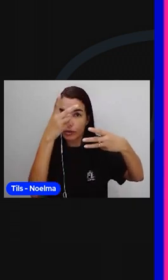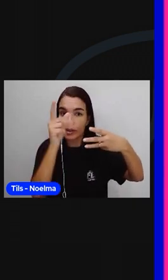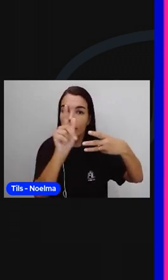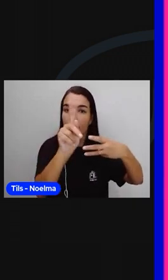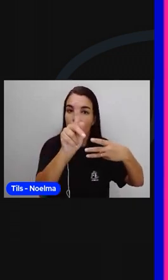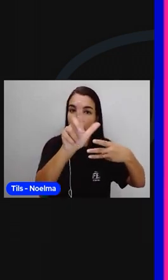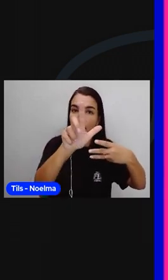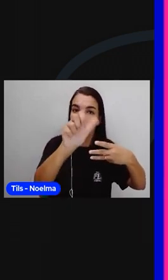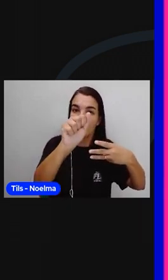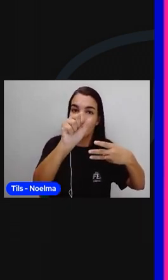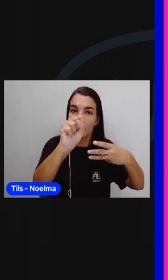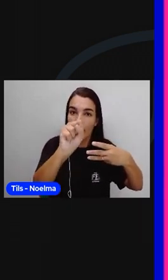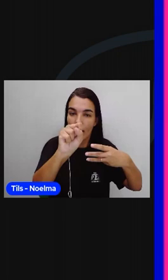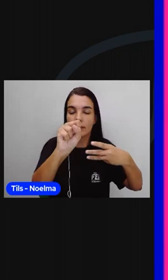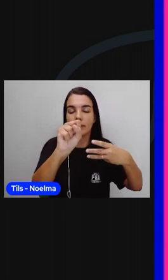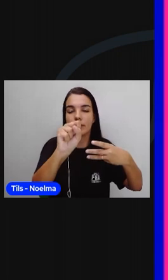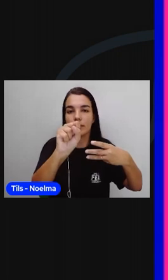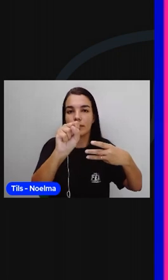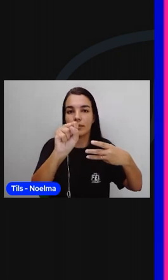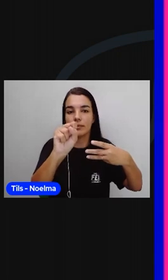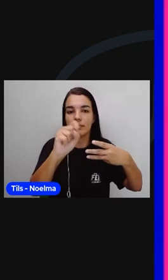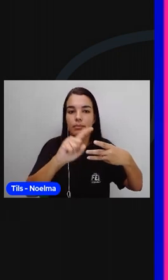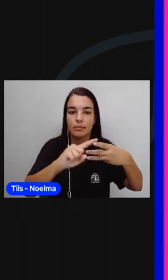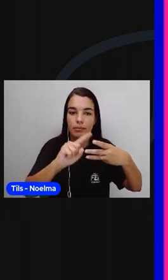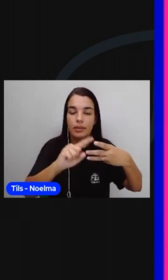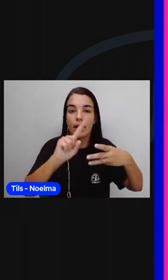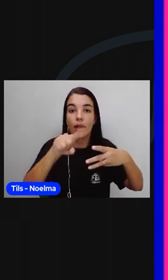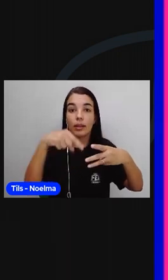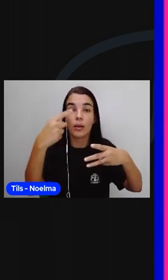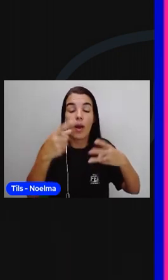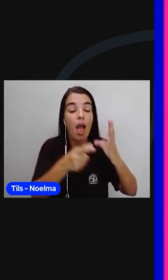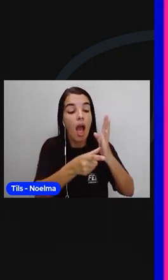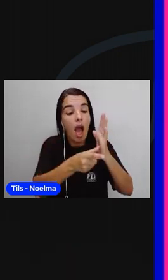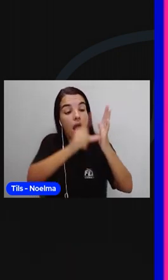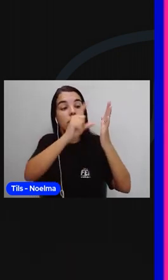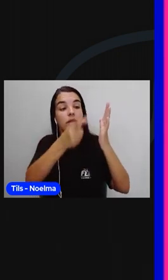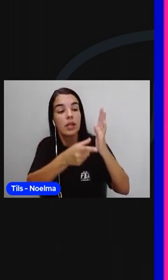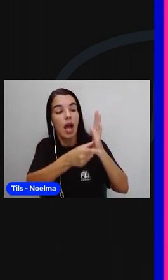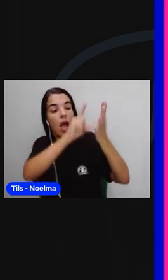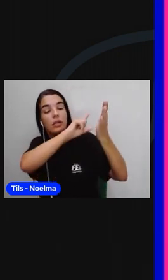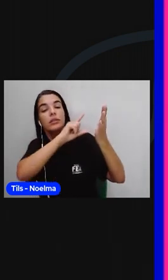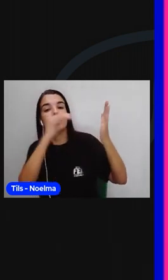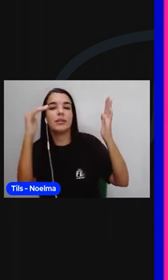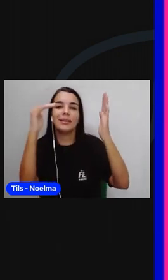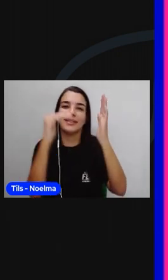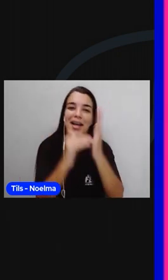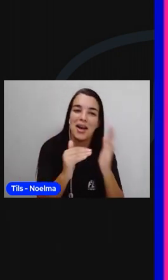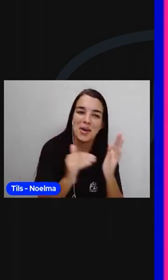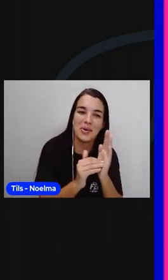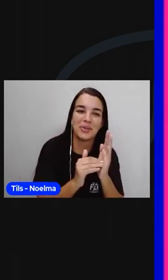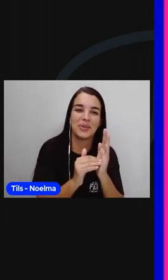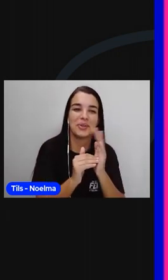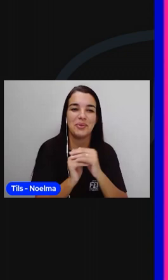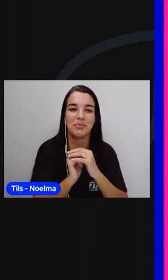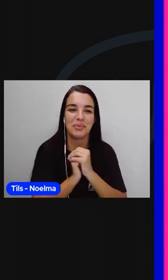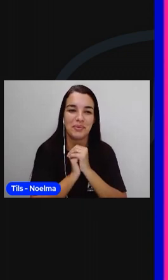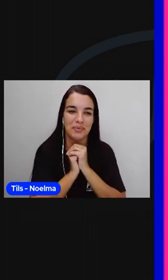plá-s-ti E ela é a nossa antepenúltima sílaba.